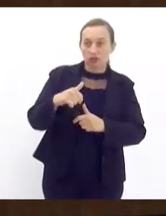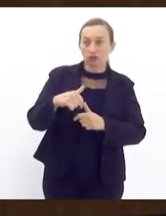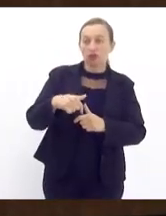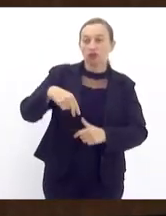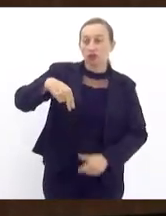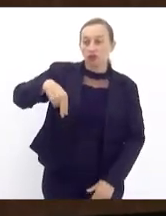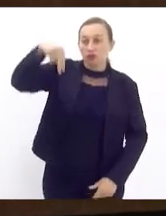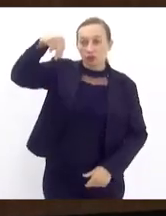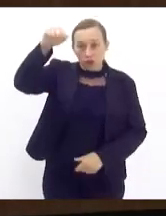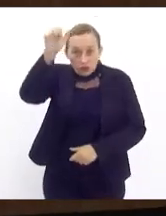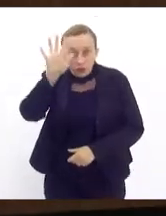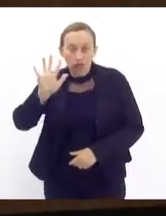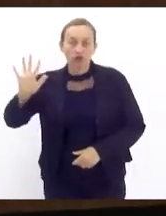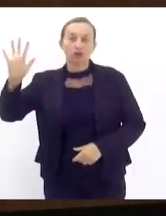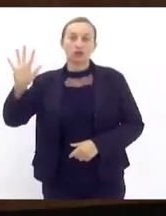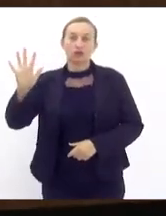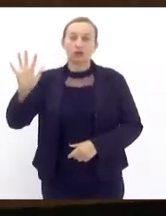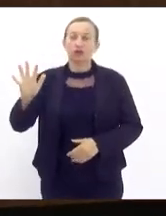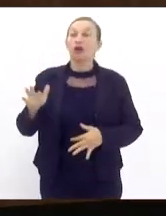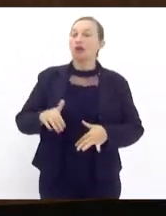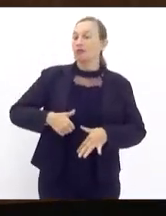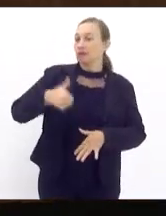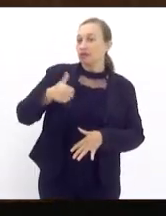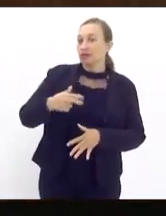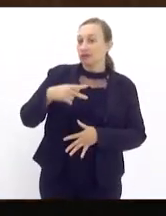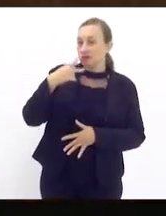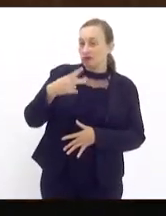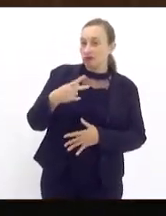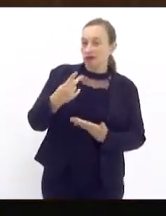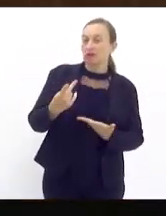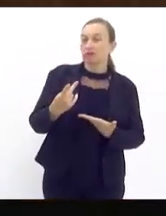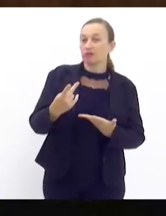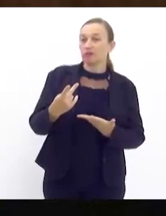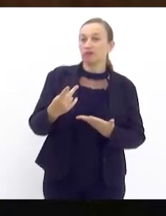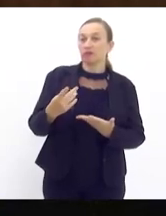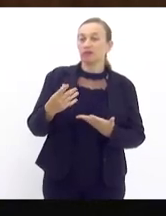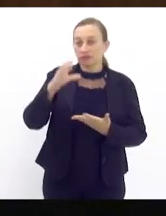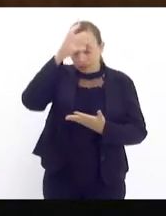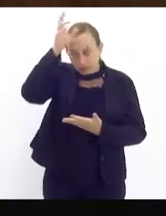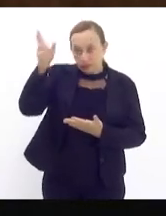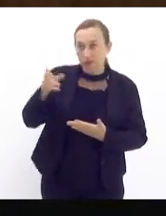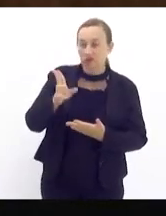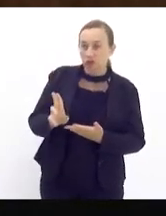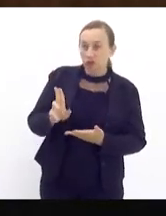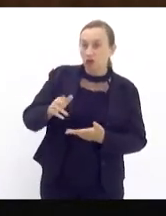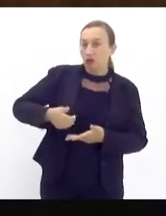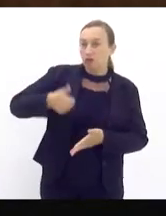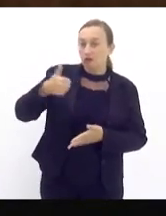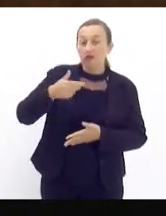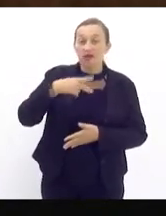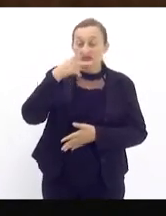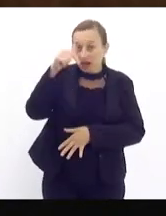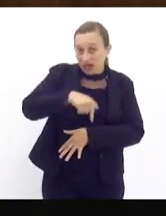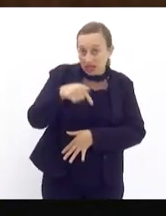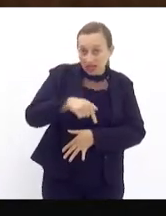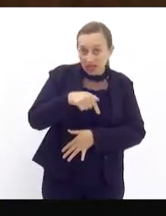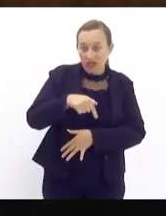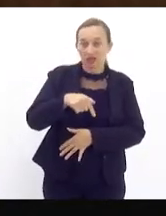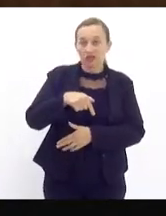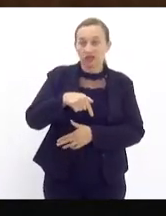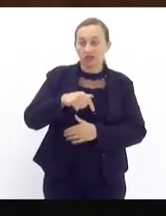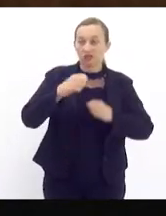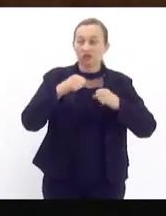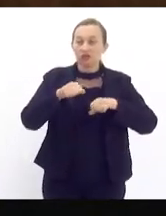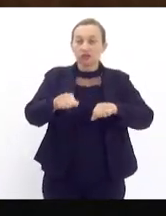Primeiro, fazer menção aqui à nossa colega querida Tia Ju, que foi a primeira a levantar aqui no plenário da Casa